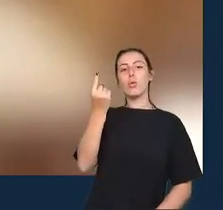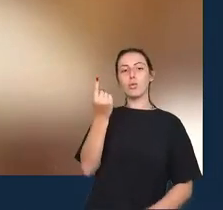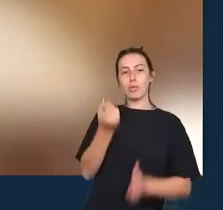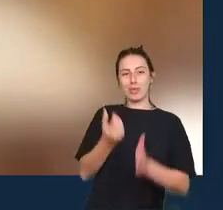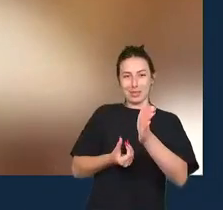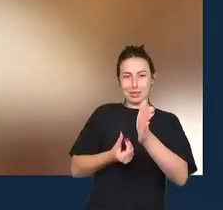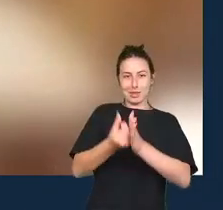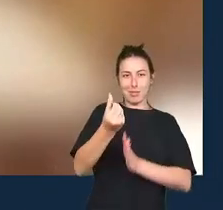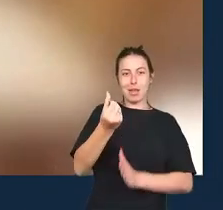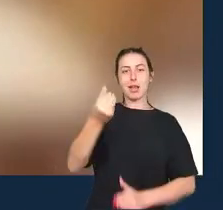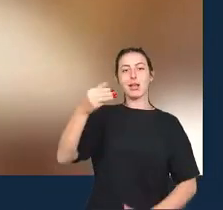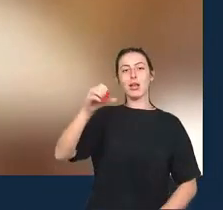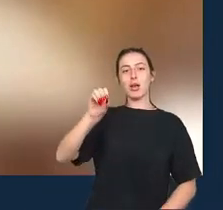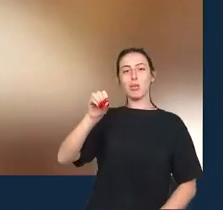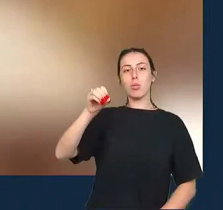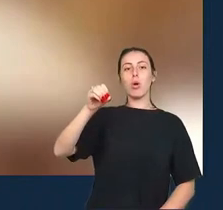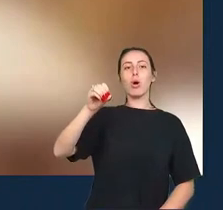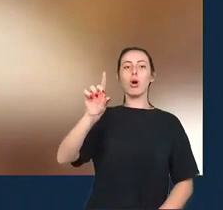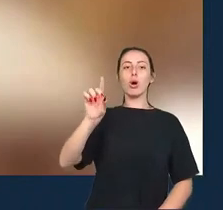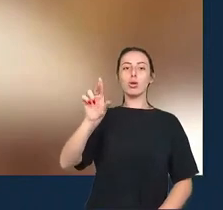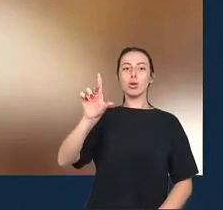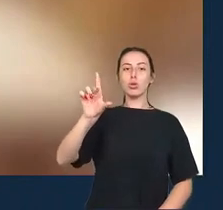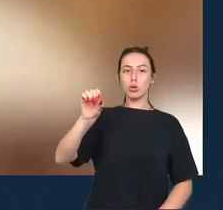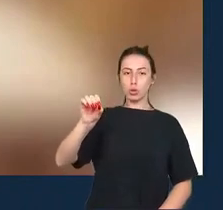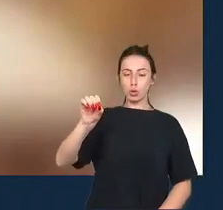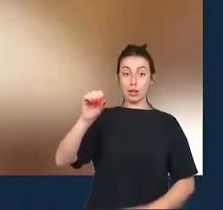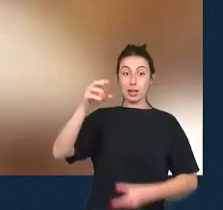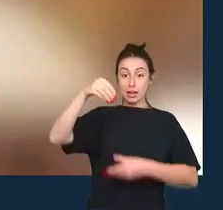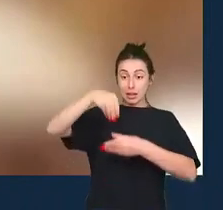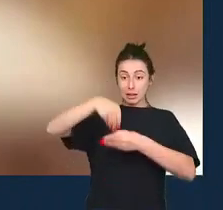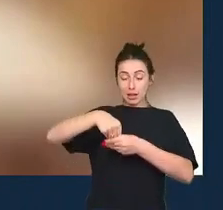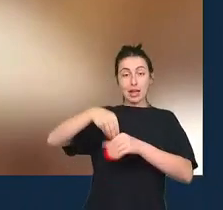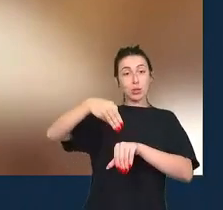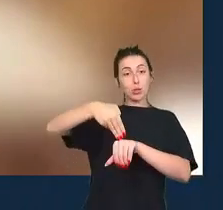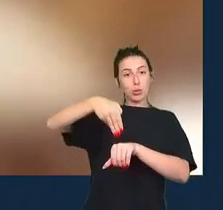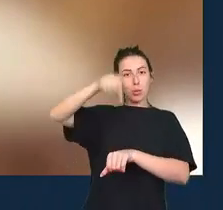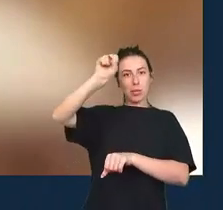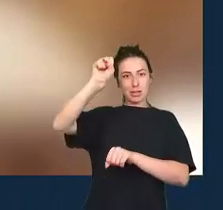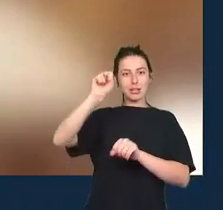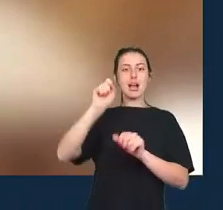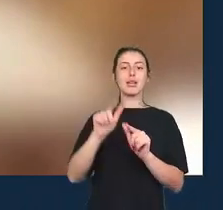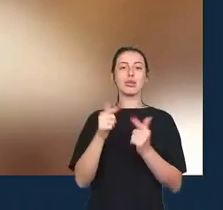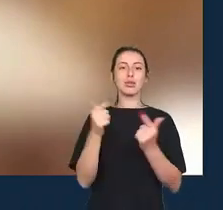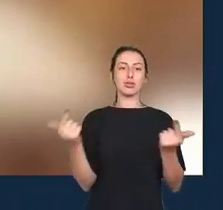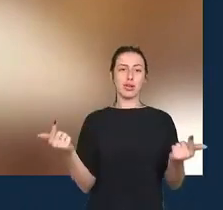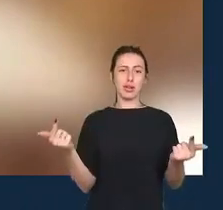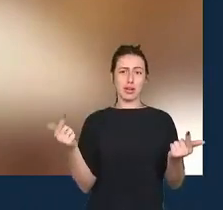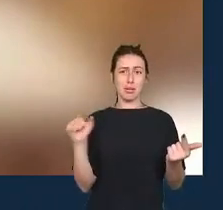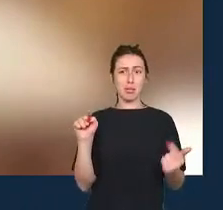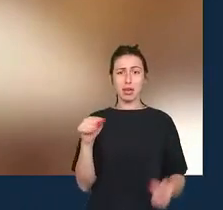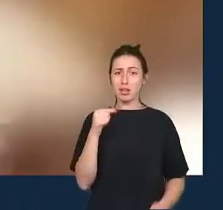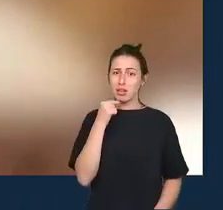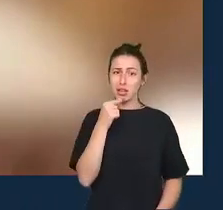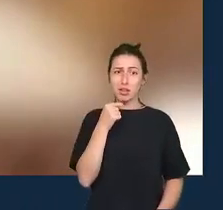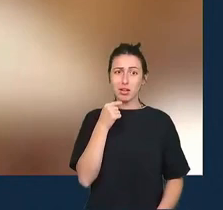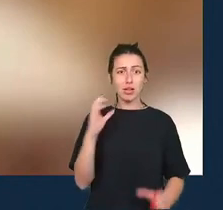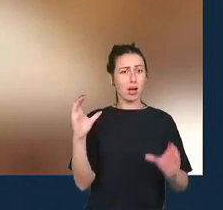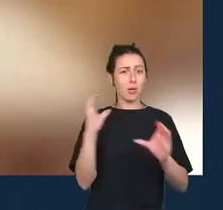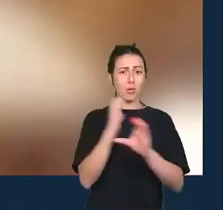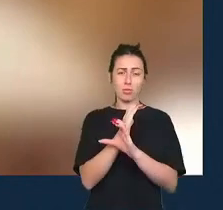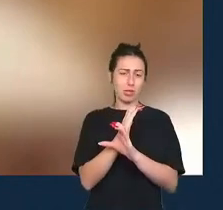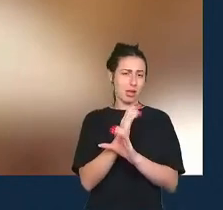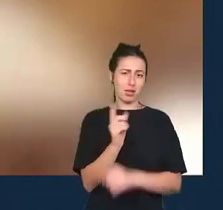dentro do jornalismo do mestrado de jornalismo mas ainda não é o suficiente nós nos concentramos